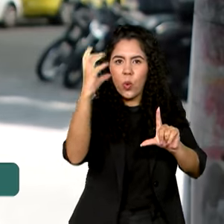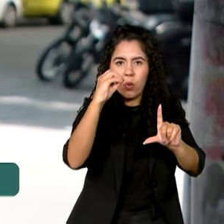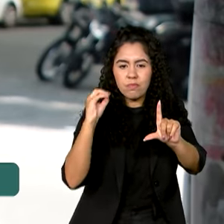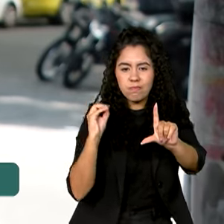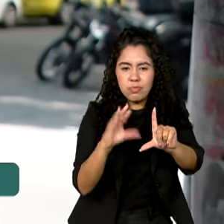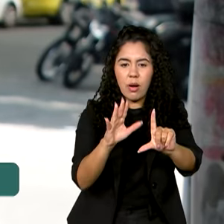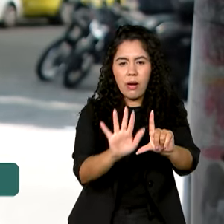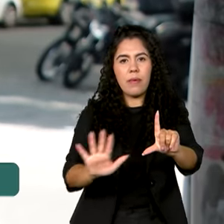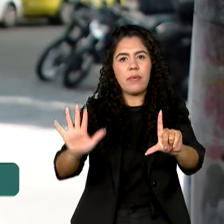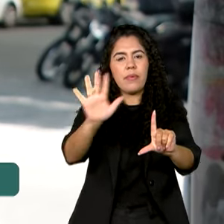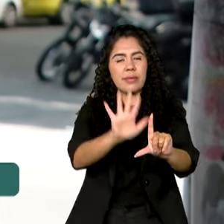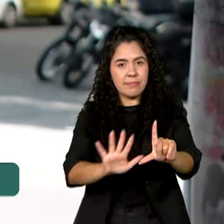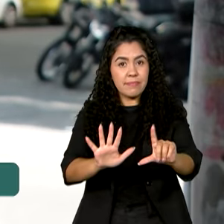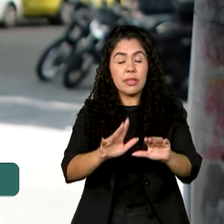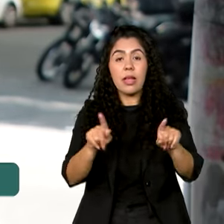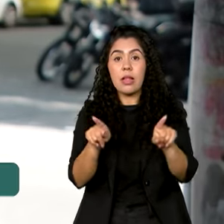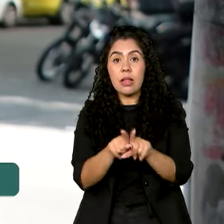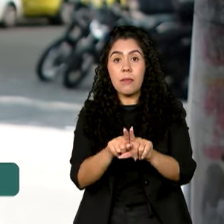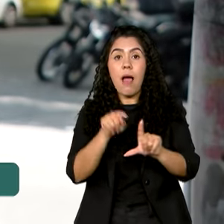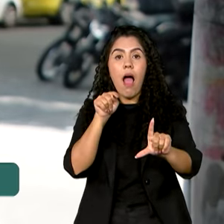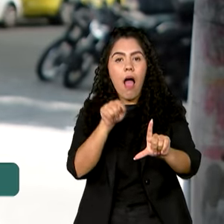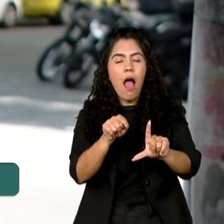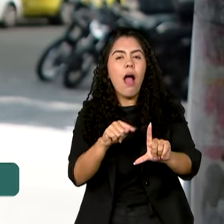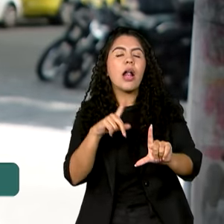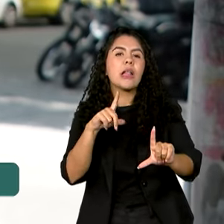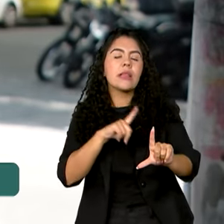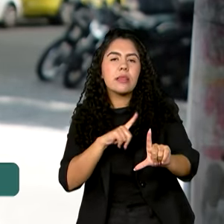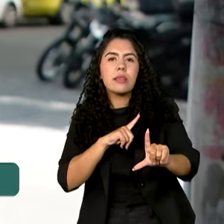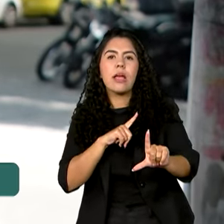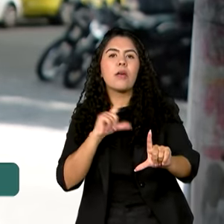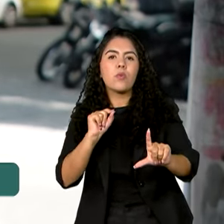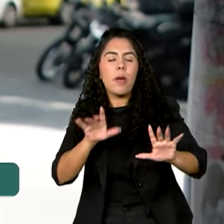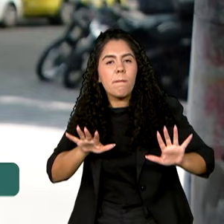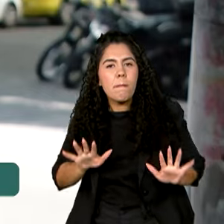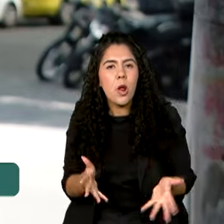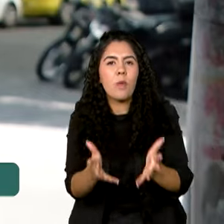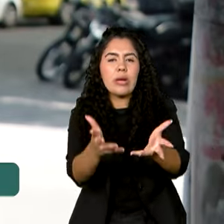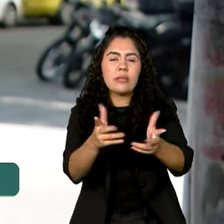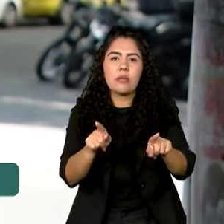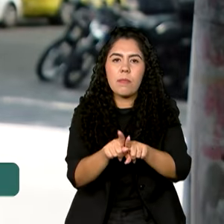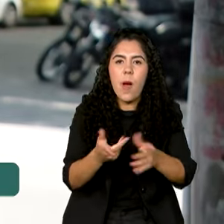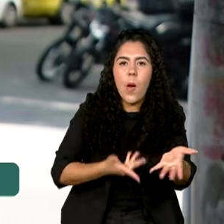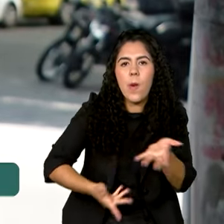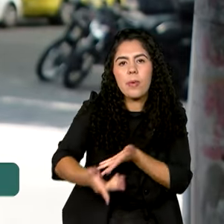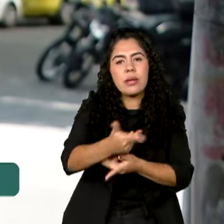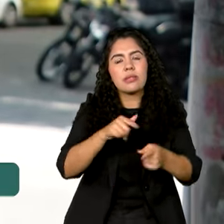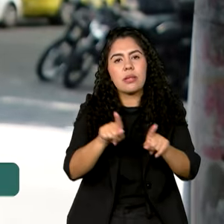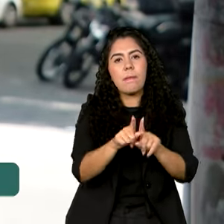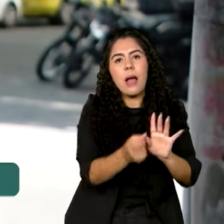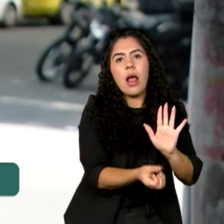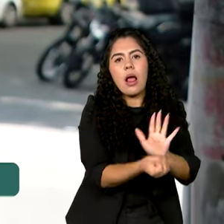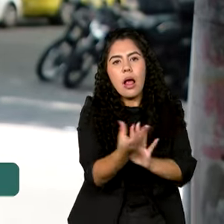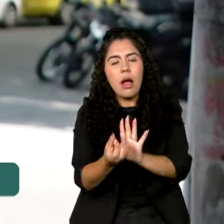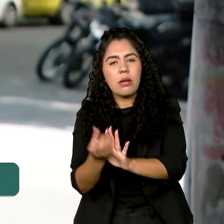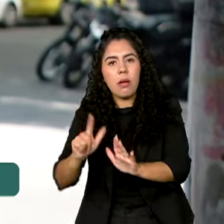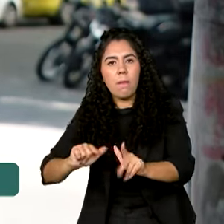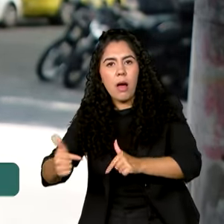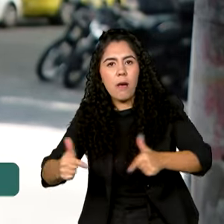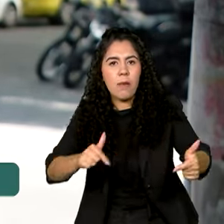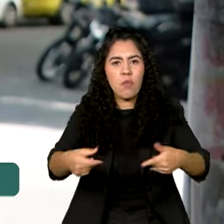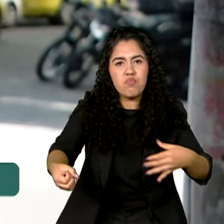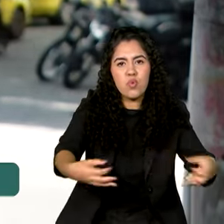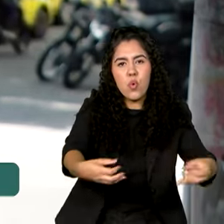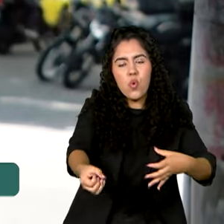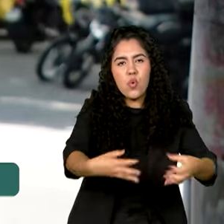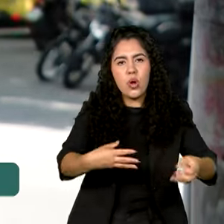burocracia para o cidadão. A rede gov.br também permite e promove a colaboração e a criação de iniciativas inovadoras